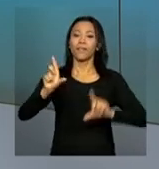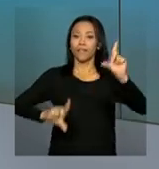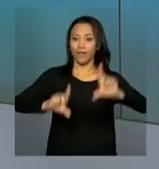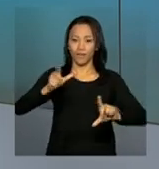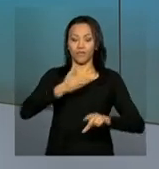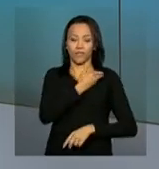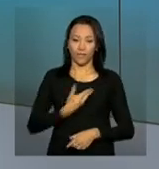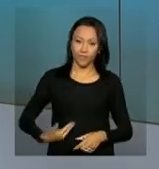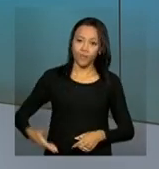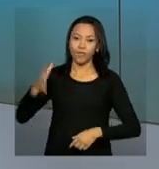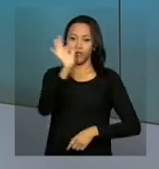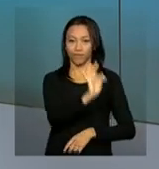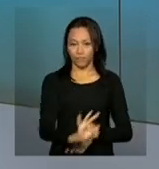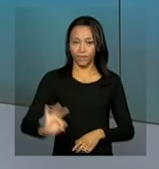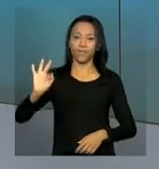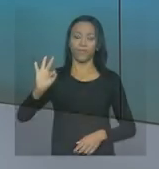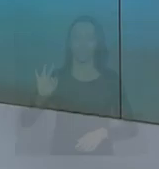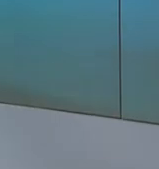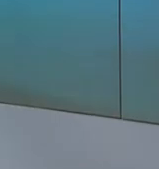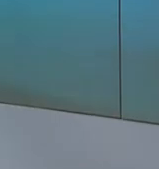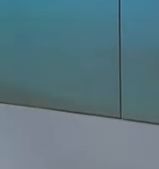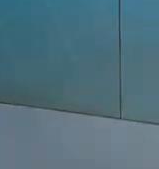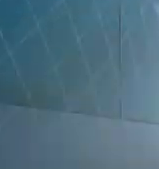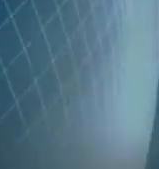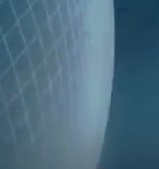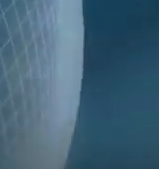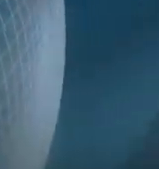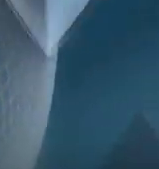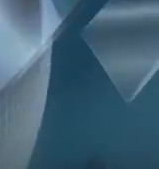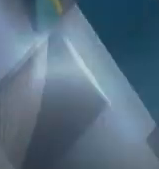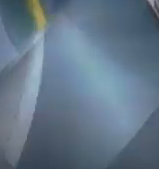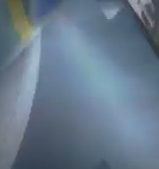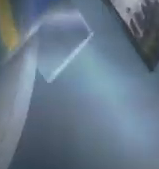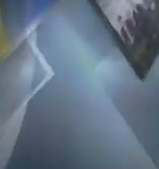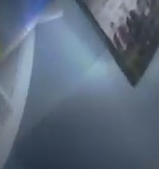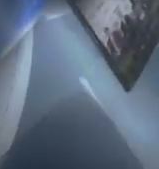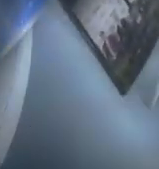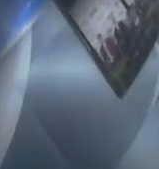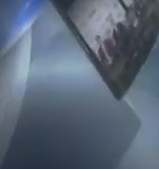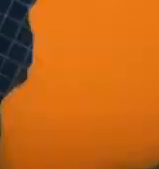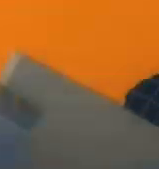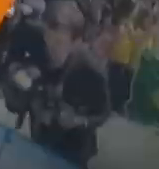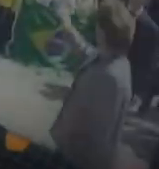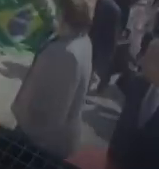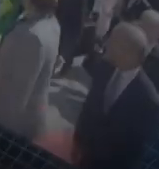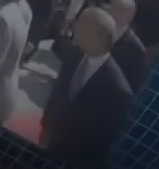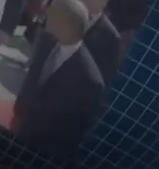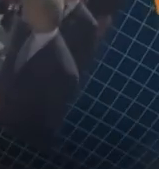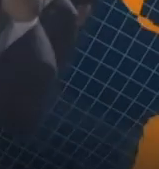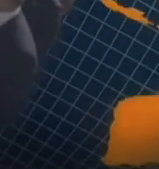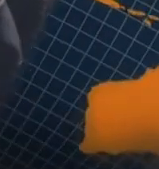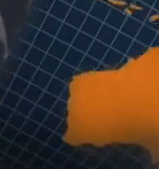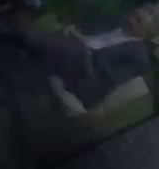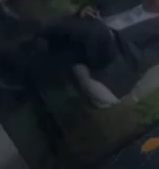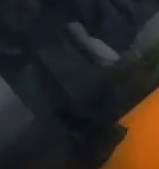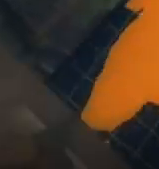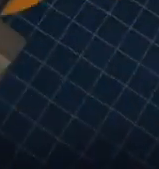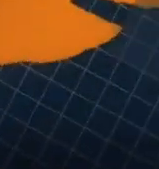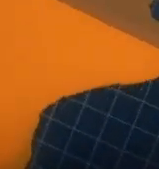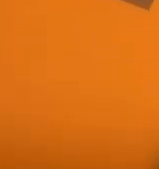NBR, a TV do Governo Federal. Tchau. Tchau. Tchau. Tchau. Tchau.